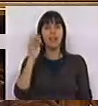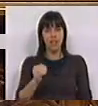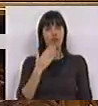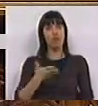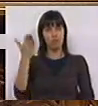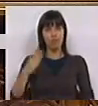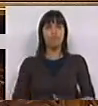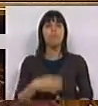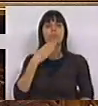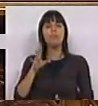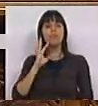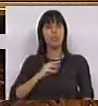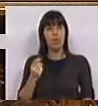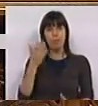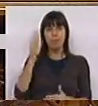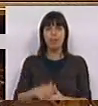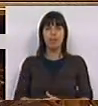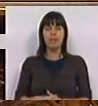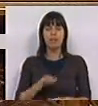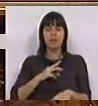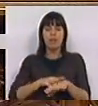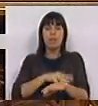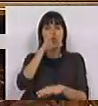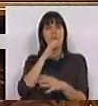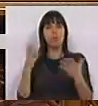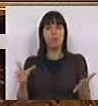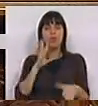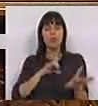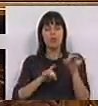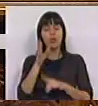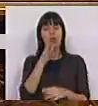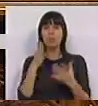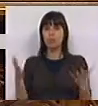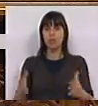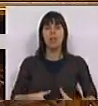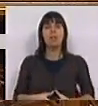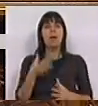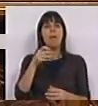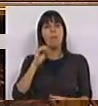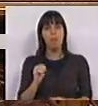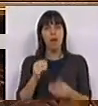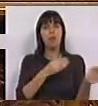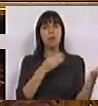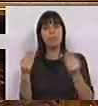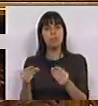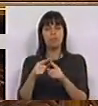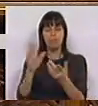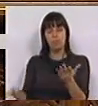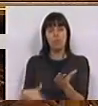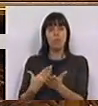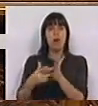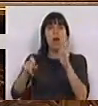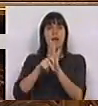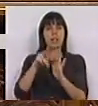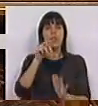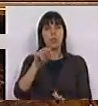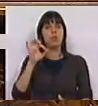Muito obrigado, Sra. Presidente, Srs. Membros de Governo, Sras. e Srs. Deputados. O PS apresenta uma proposta ao